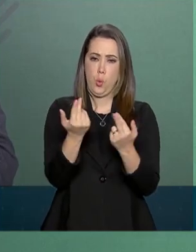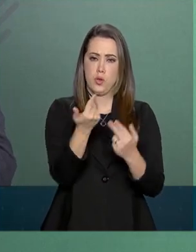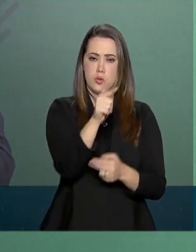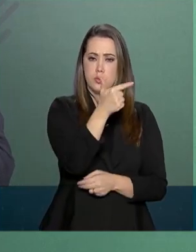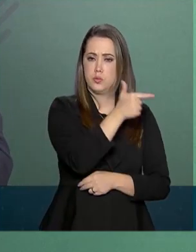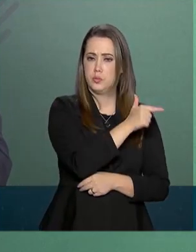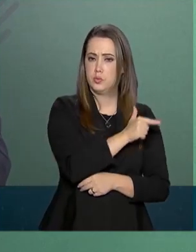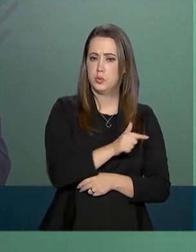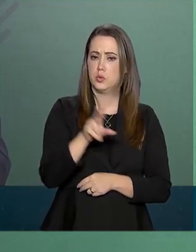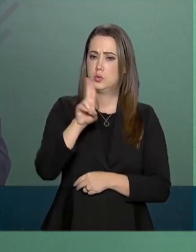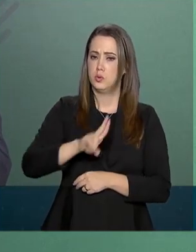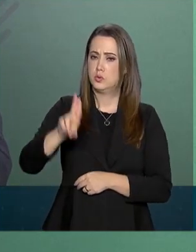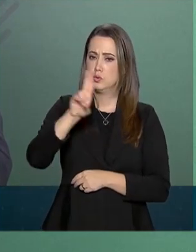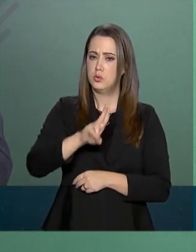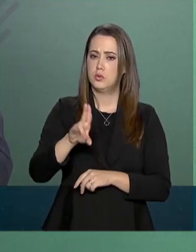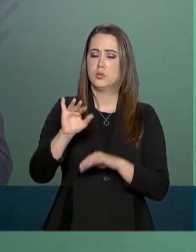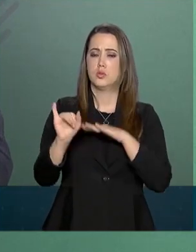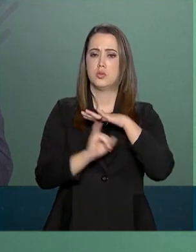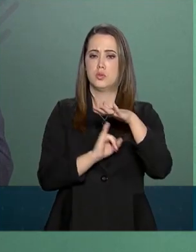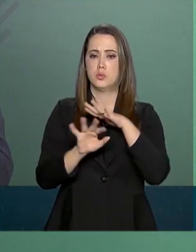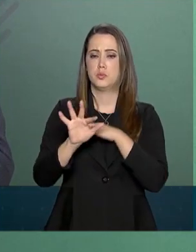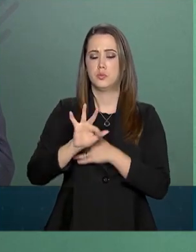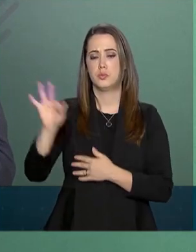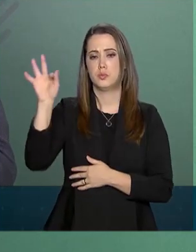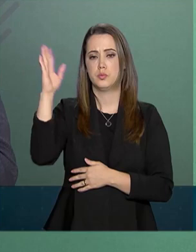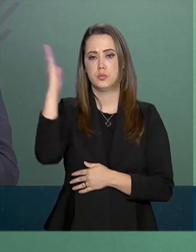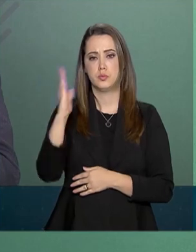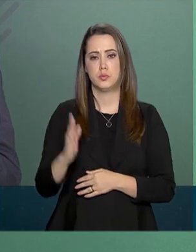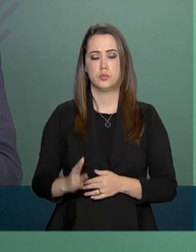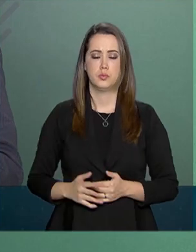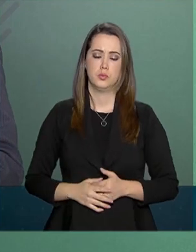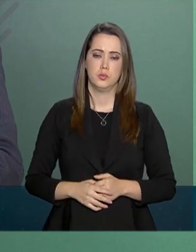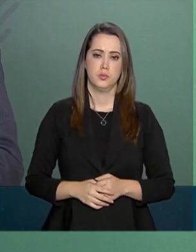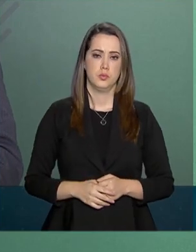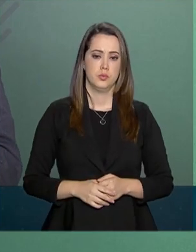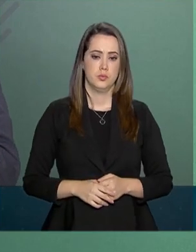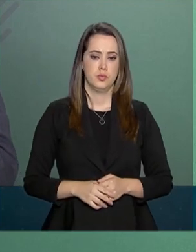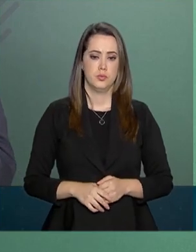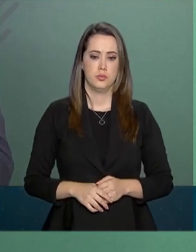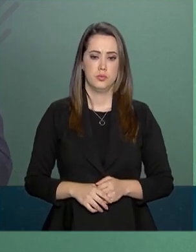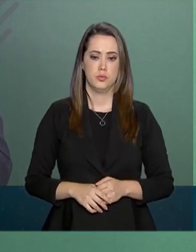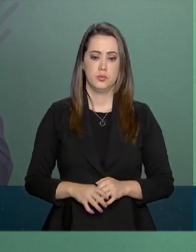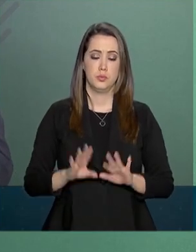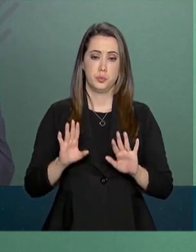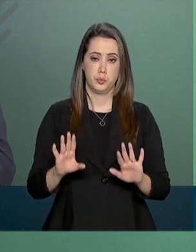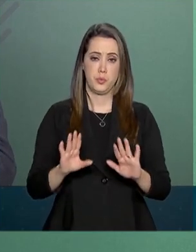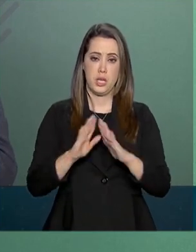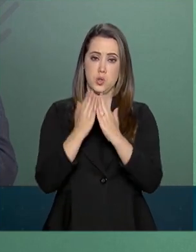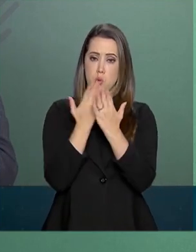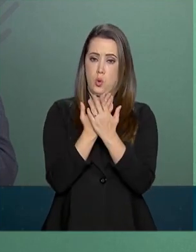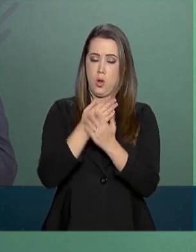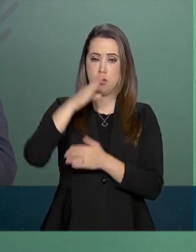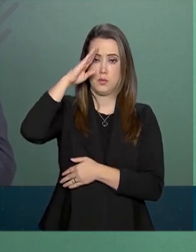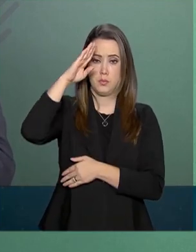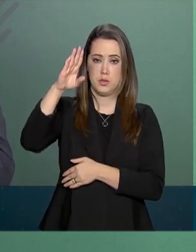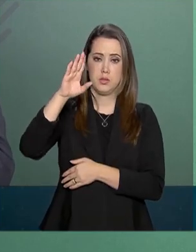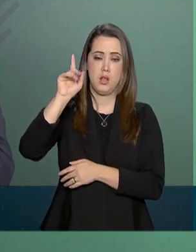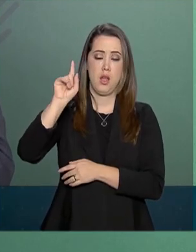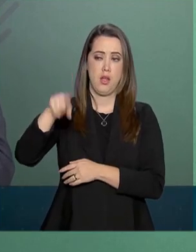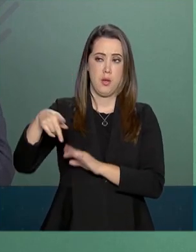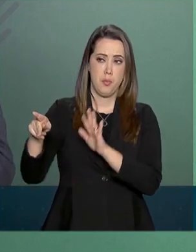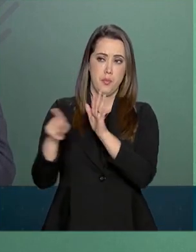todas as universidades e instituições federais do país. Os colégios militares estão sob a